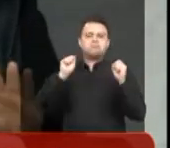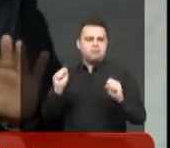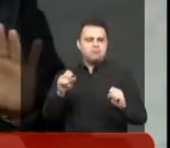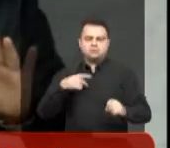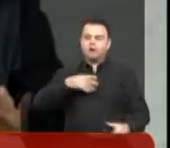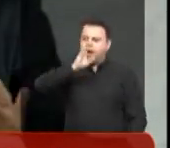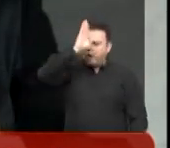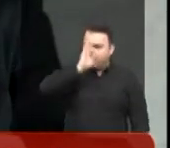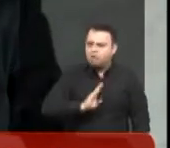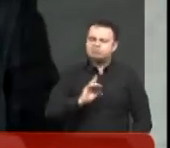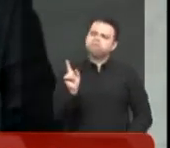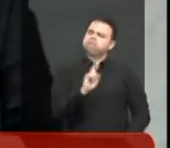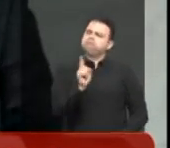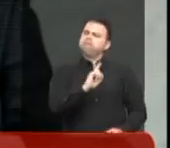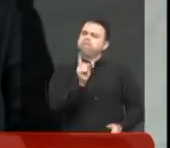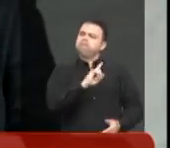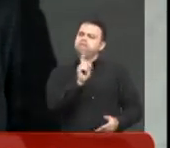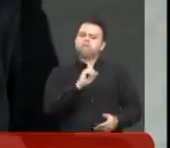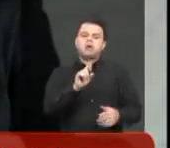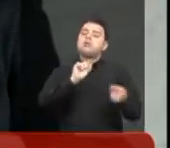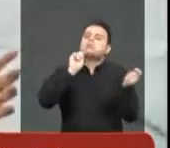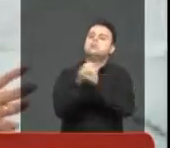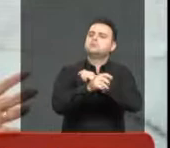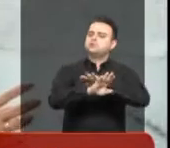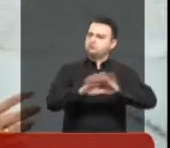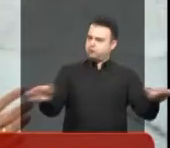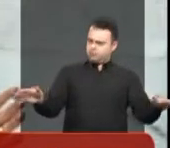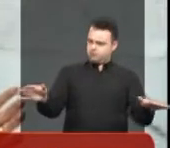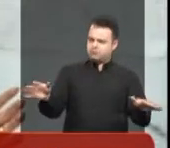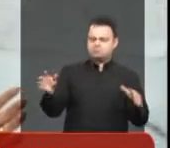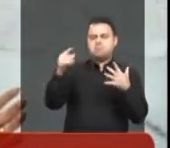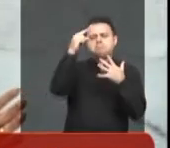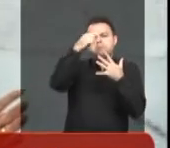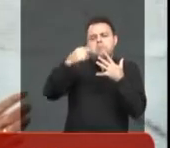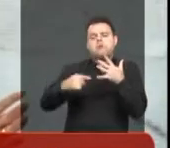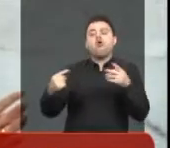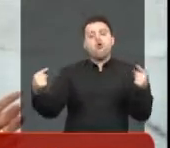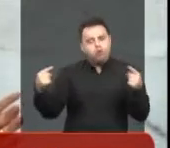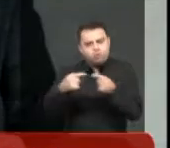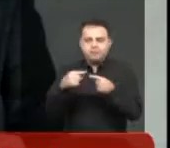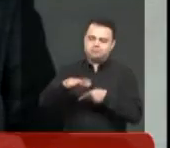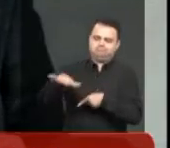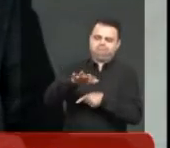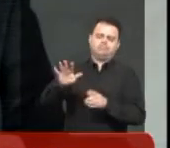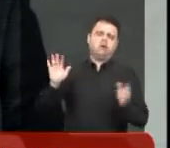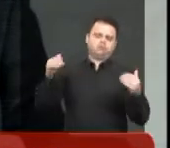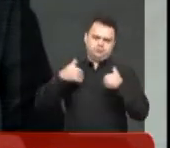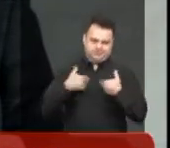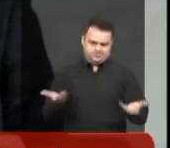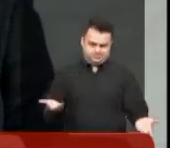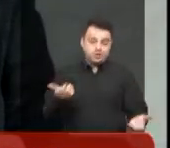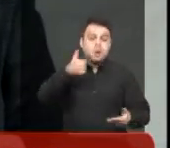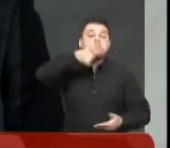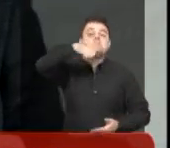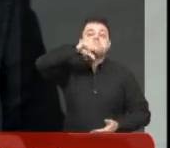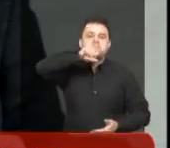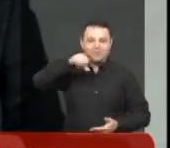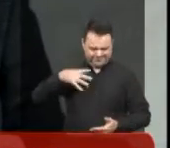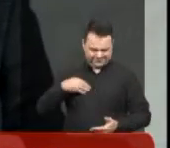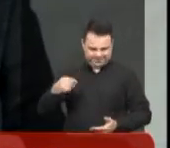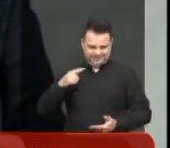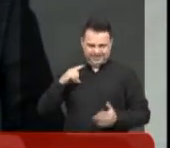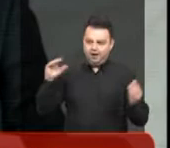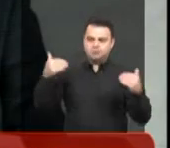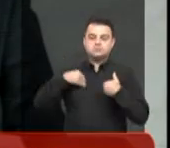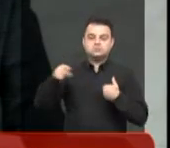pediu isso, apenas uma sessão adaptada. Para que tenha essas características específicas. Para que essas pessoas possam, até uma mãe comentou comigo,